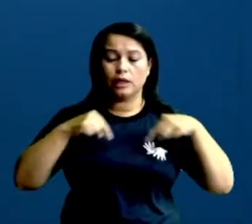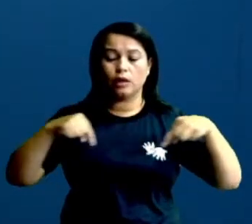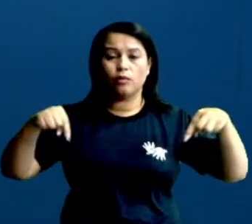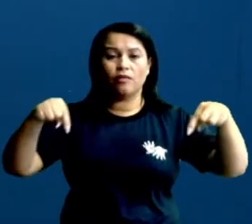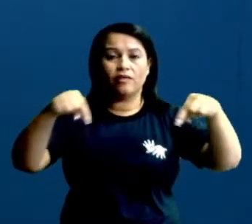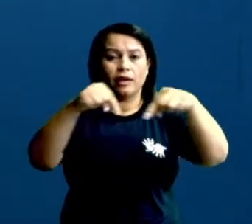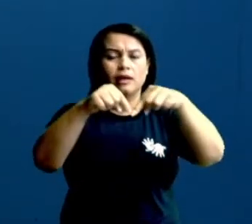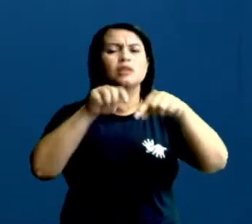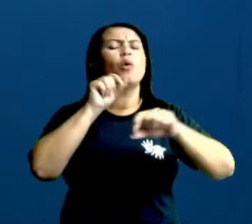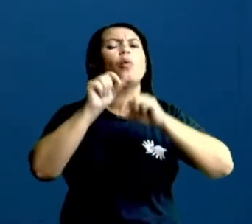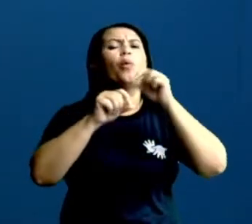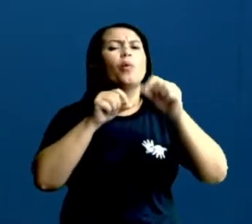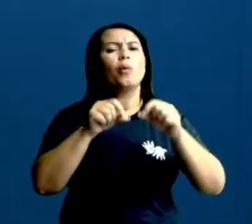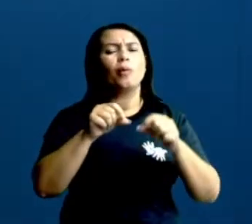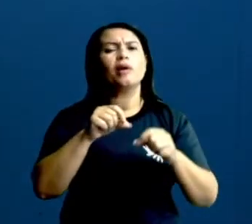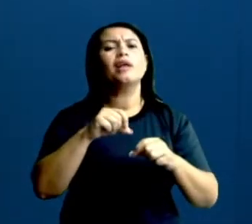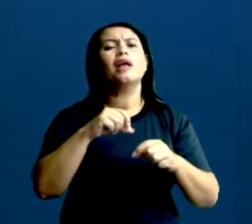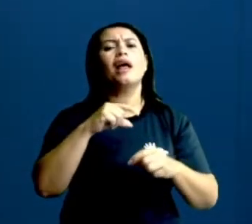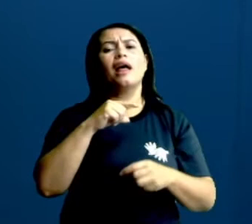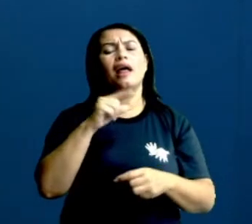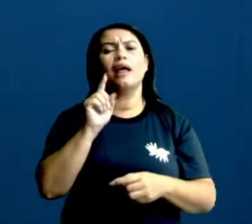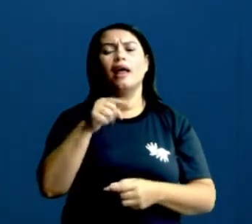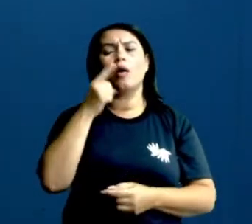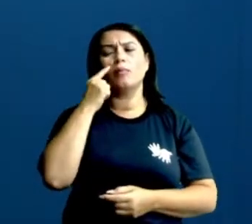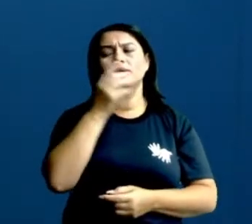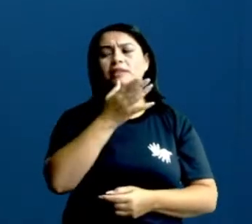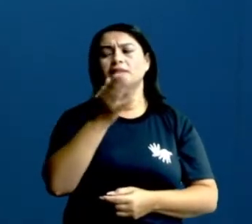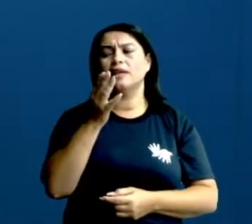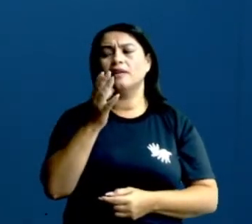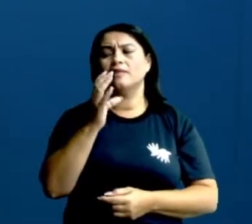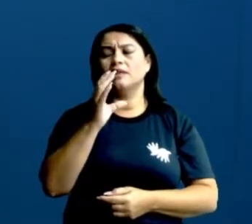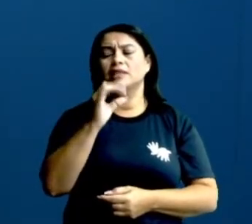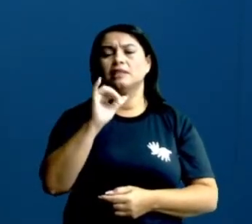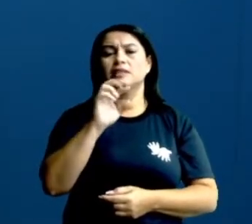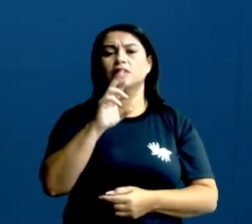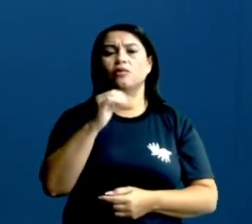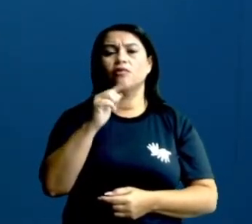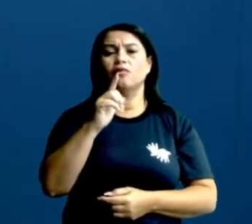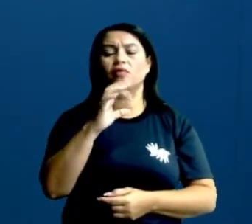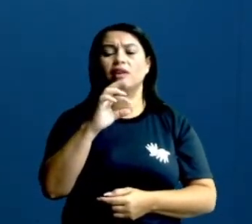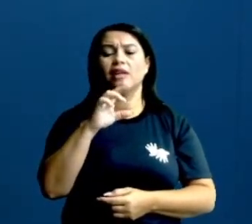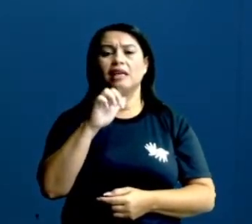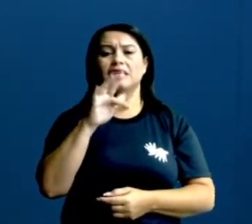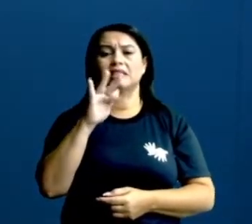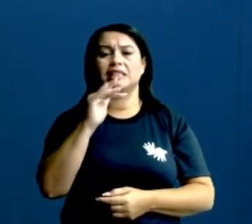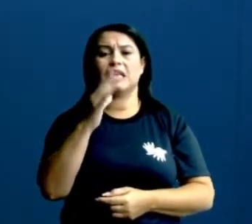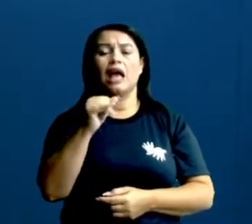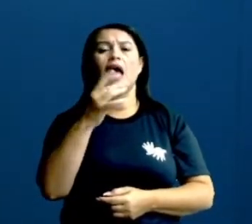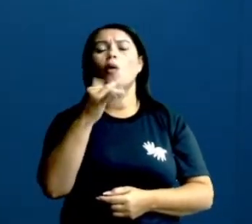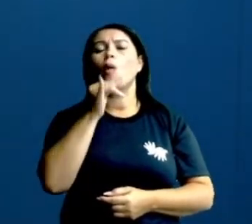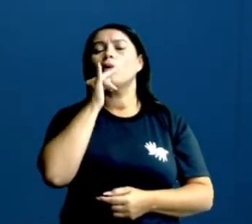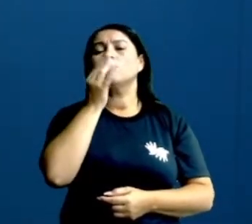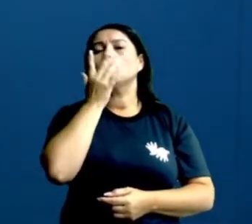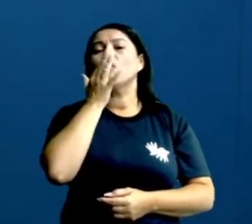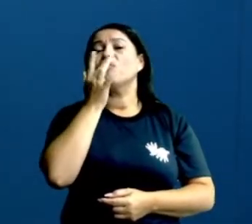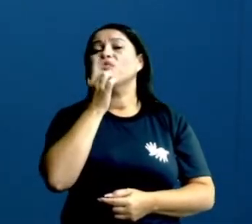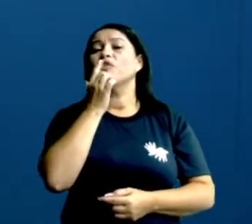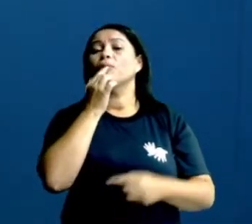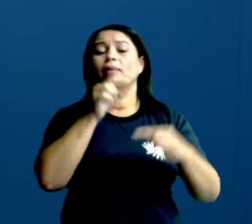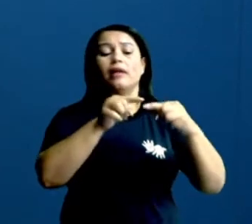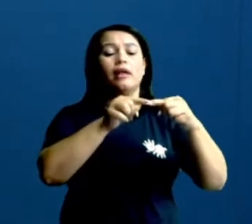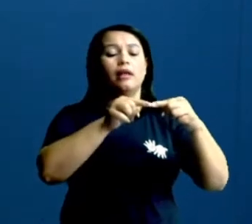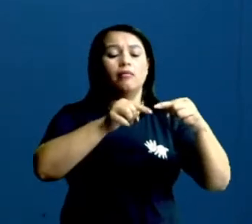circunferência? Uma circunferência é isso aqui, ó. Essa minha linha, tá certo? Que eu deixei aqui na cor vermelha,